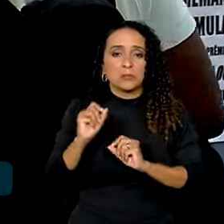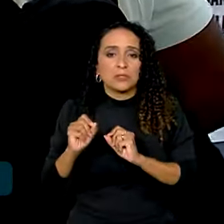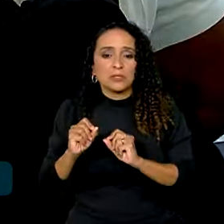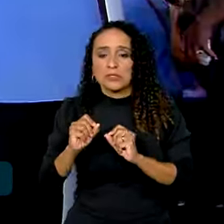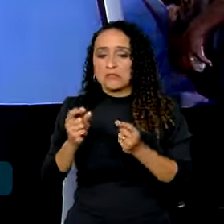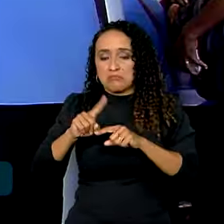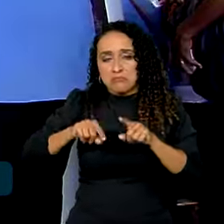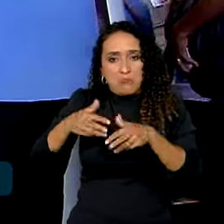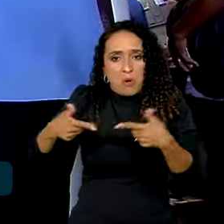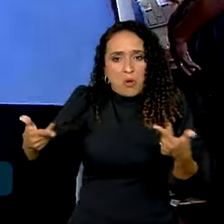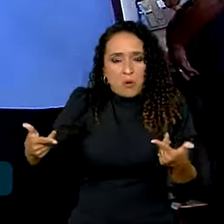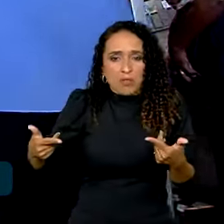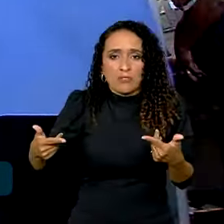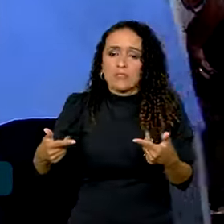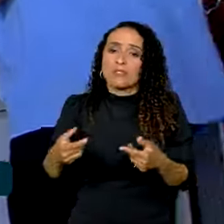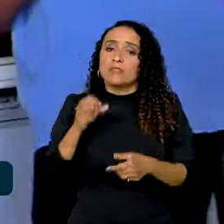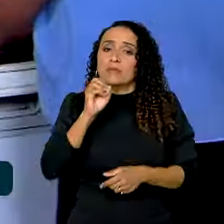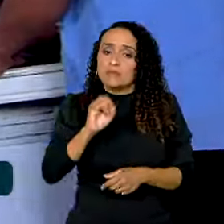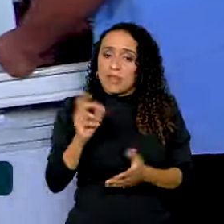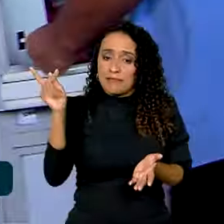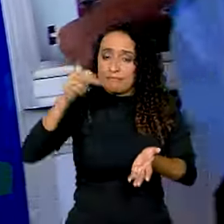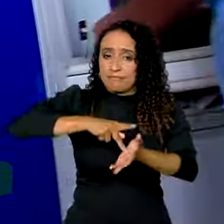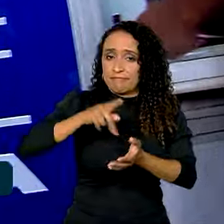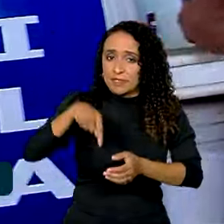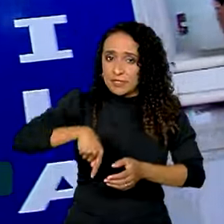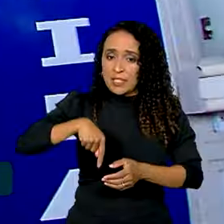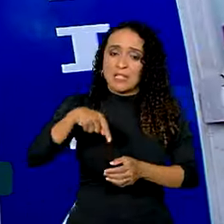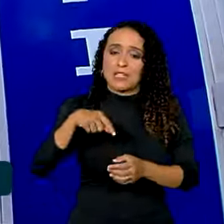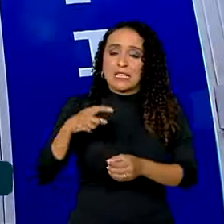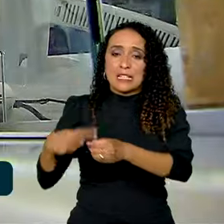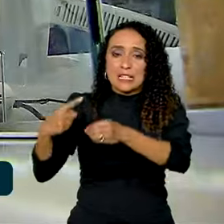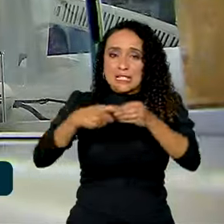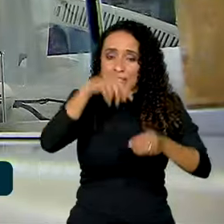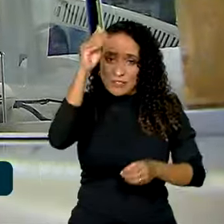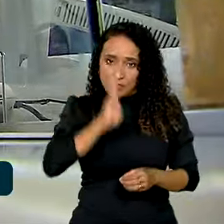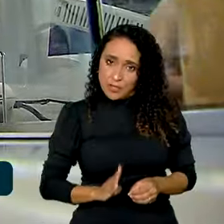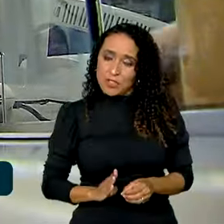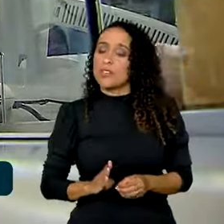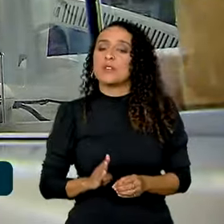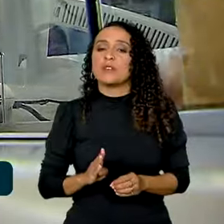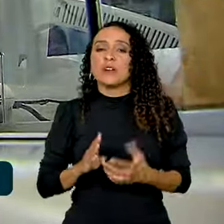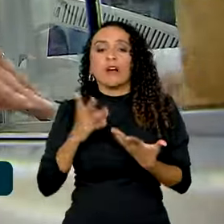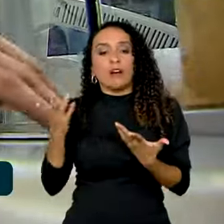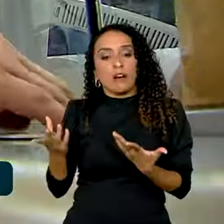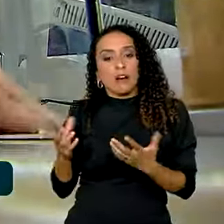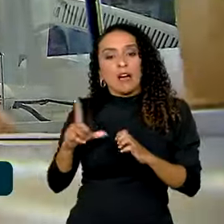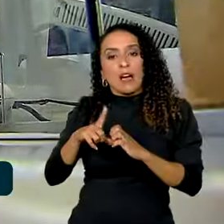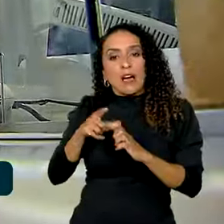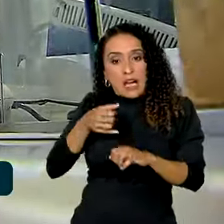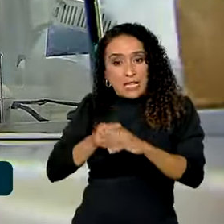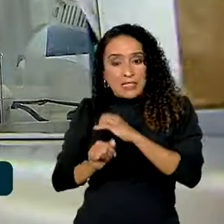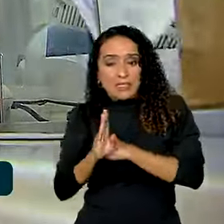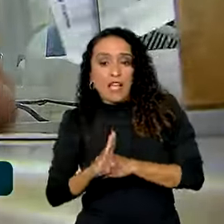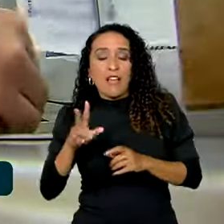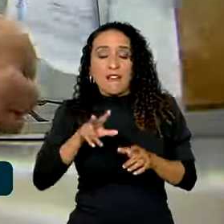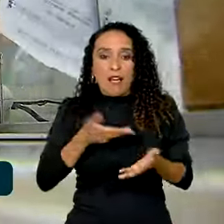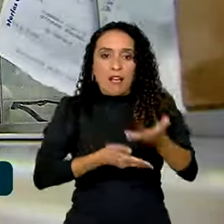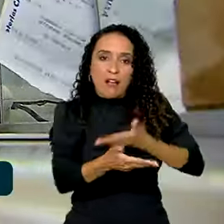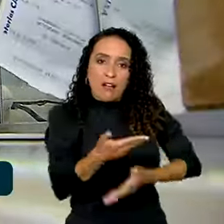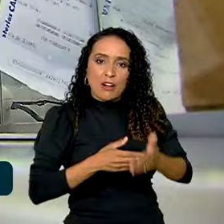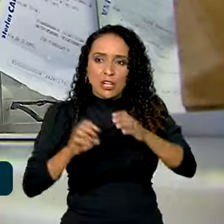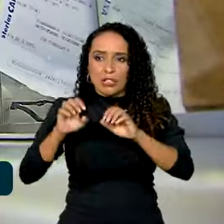encomenda. Para isso se tornar realidade em todas as cidades do país, as estatais vão compartilhar estruturas,